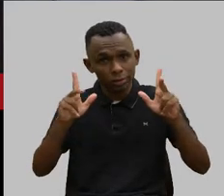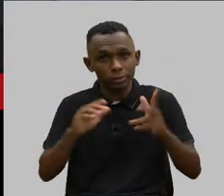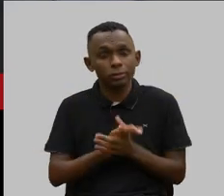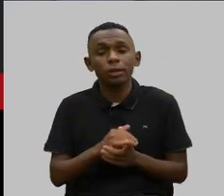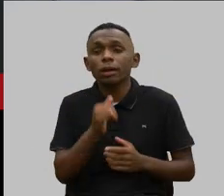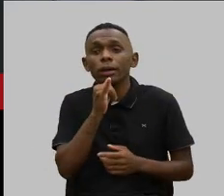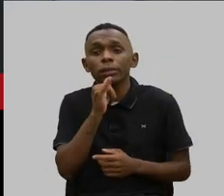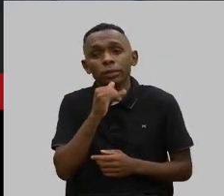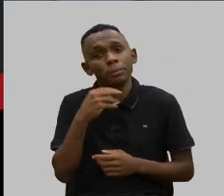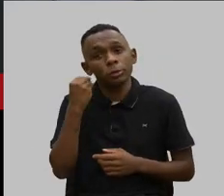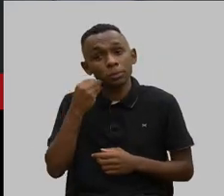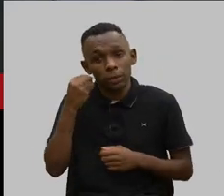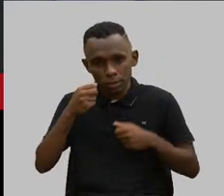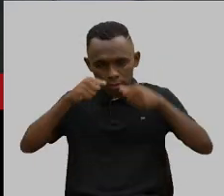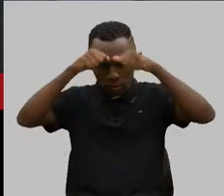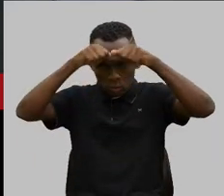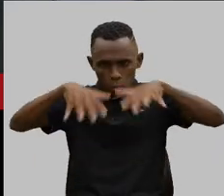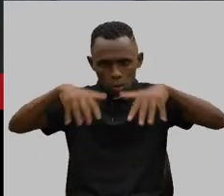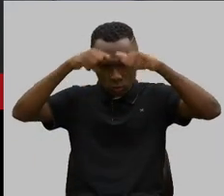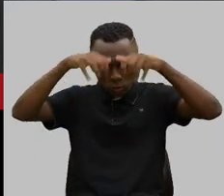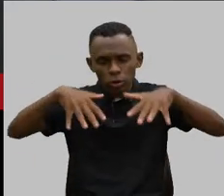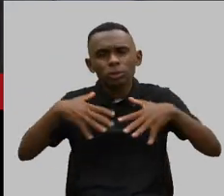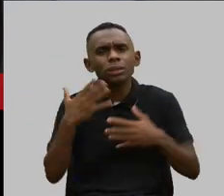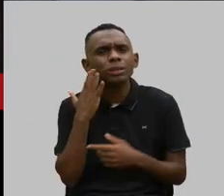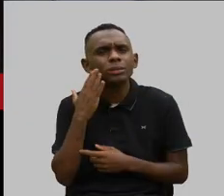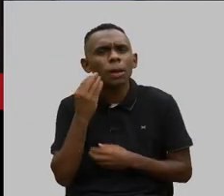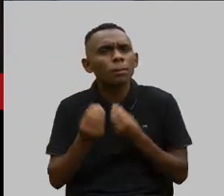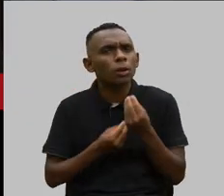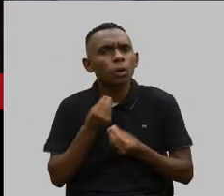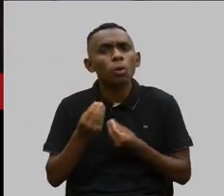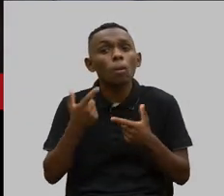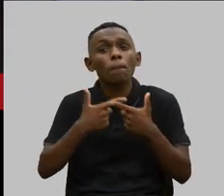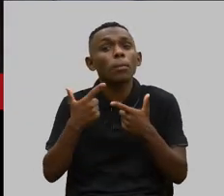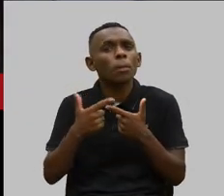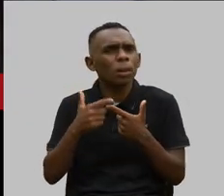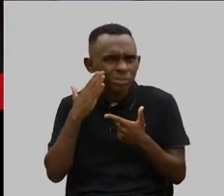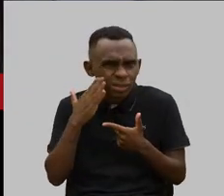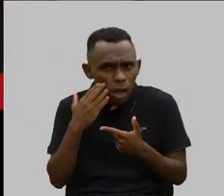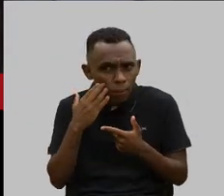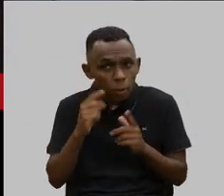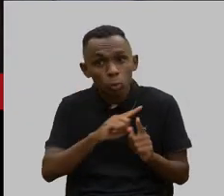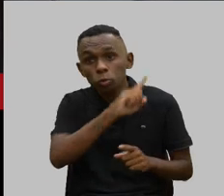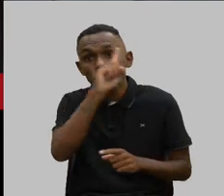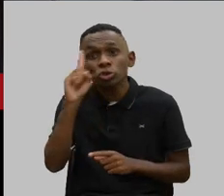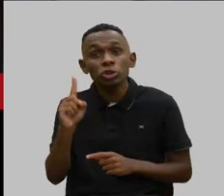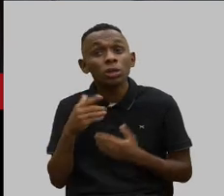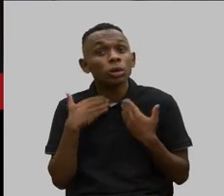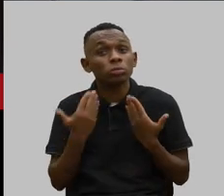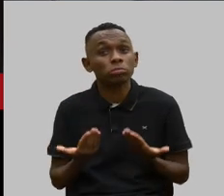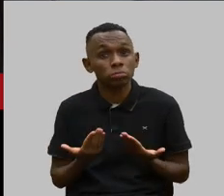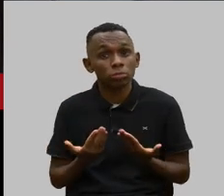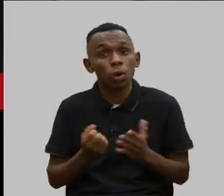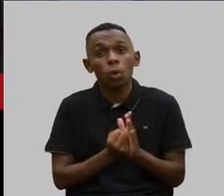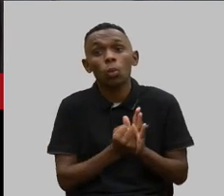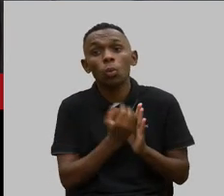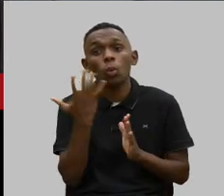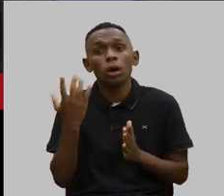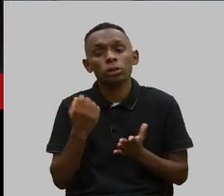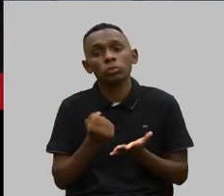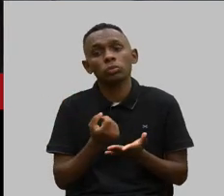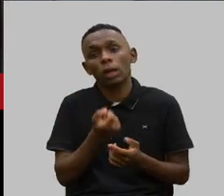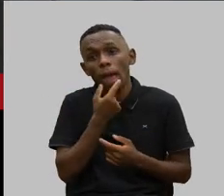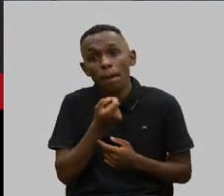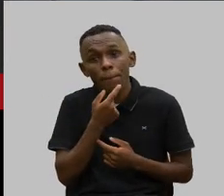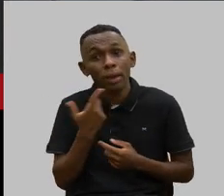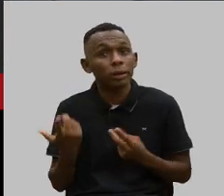autista. Você sabe quando é que ele vai ter problema? Você sabe quantos remédios ele vai precisar futuramente?